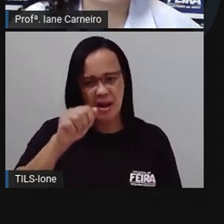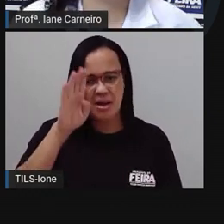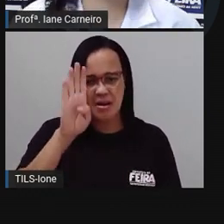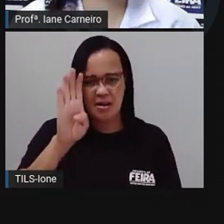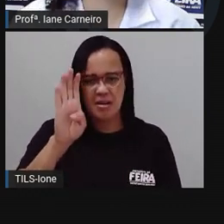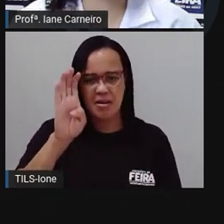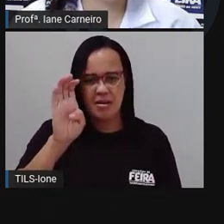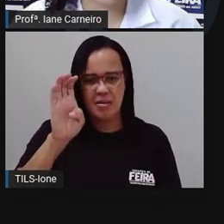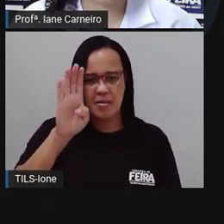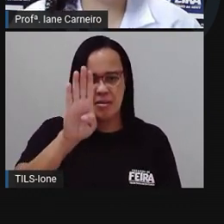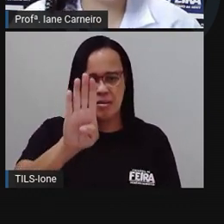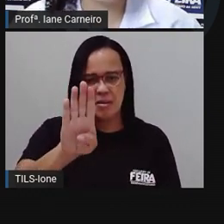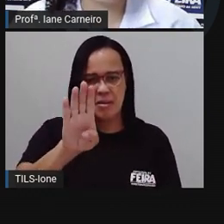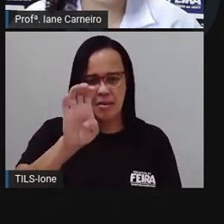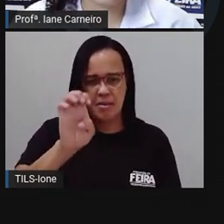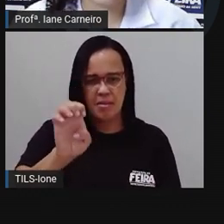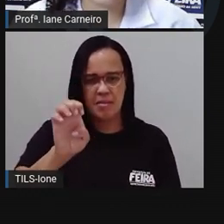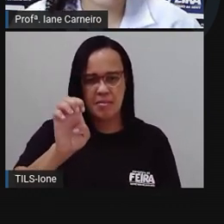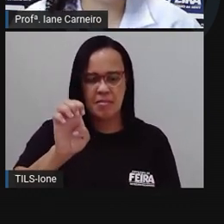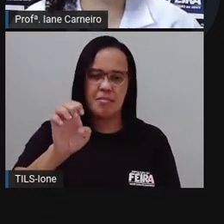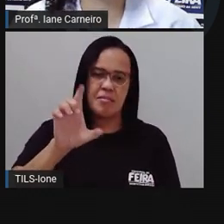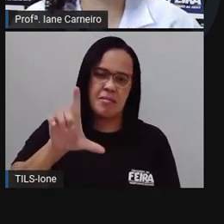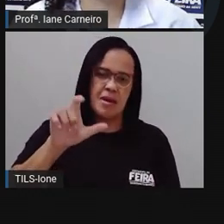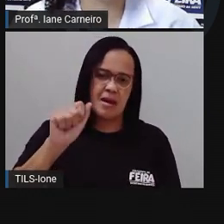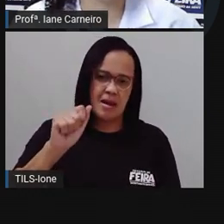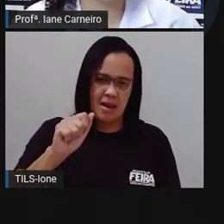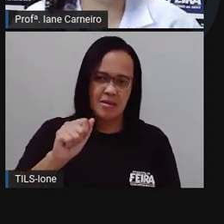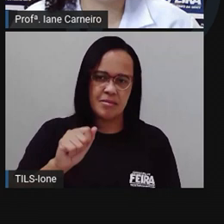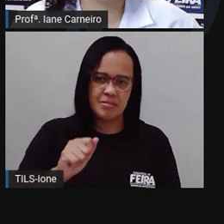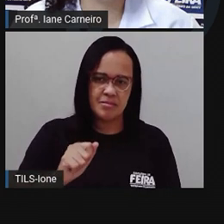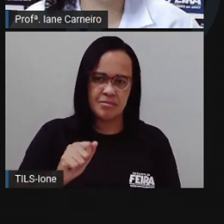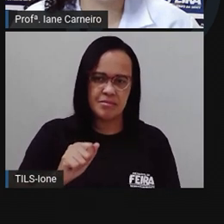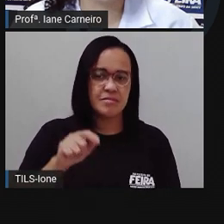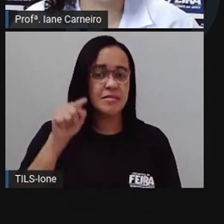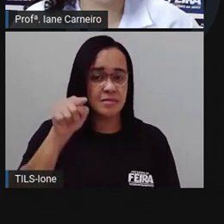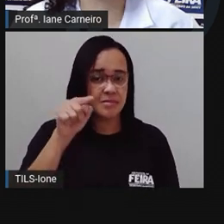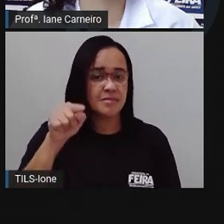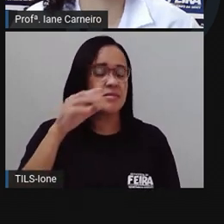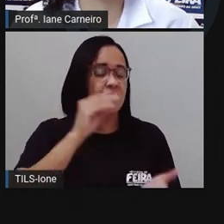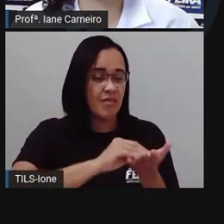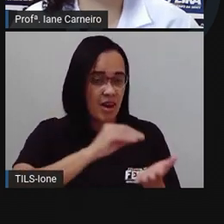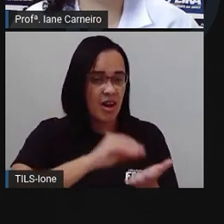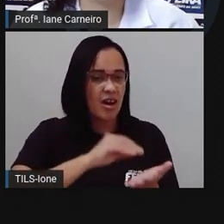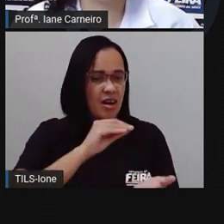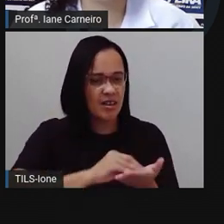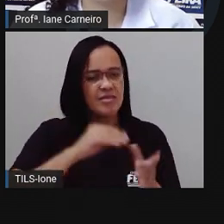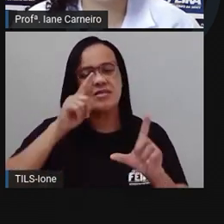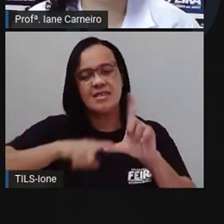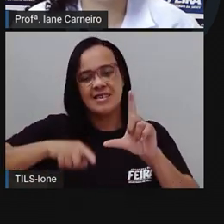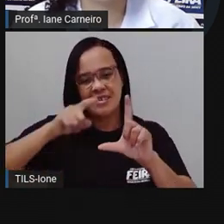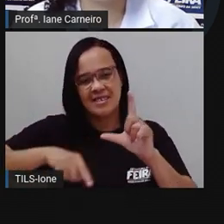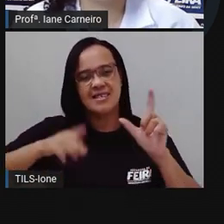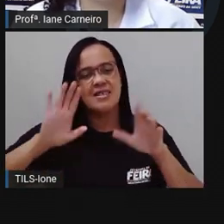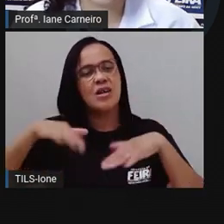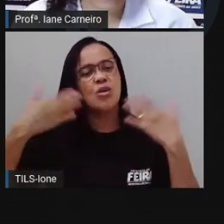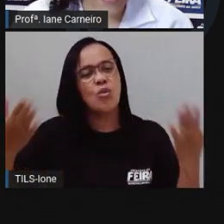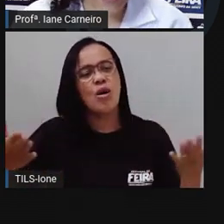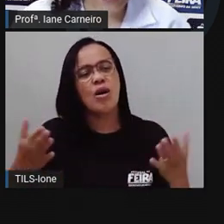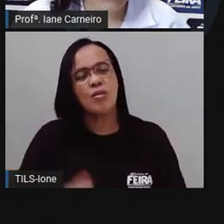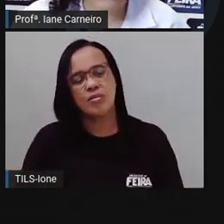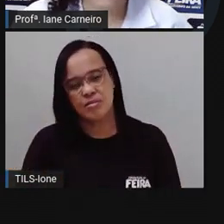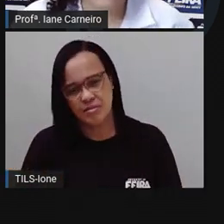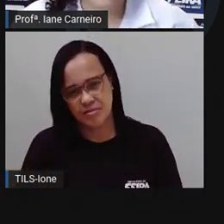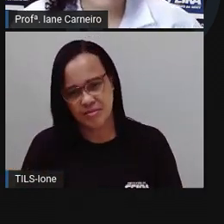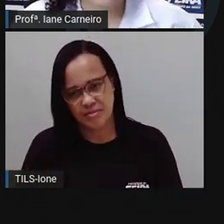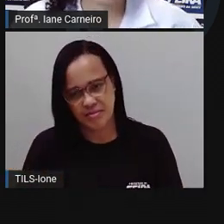a Bela. Pra ser abelha, a gente tem que colocar uma letrinha aqui, ó. E a Pró já falou com vocês, vocês lembram? Que é a